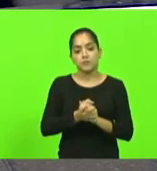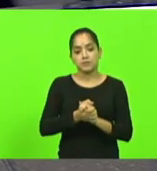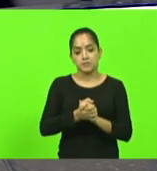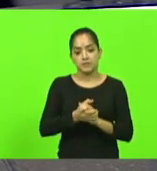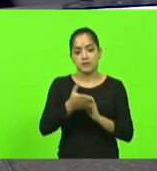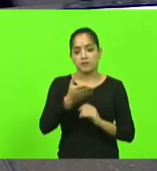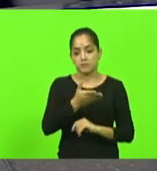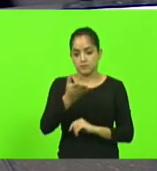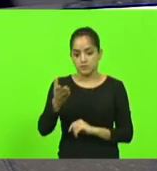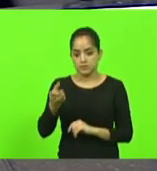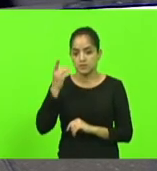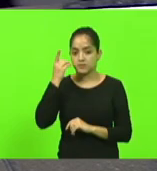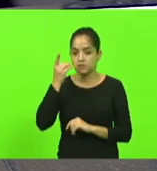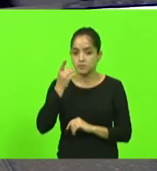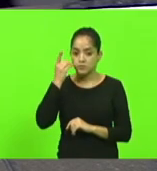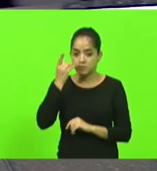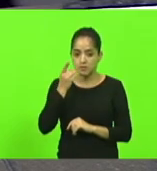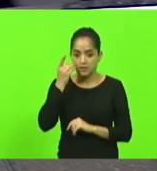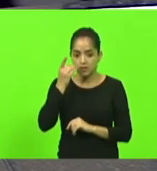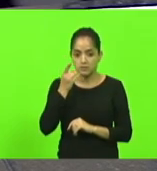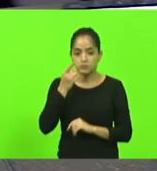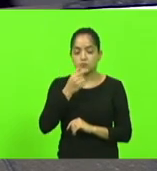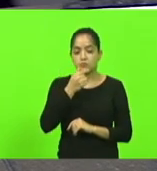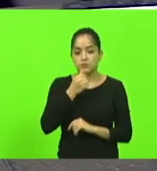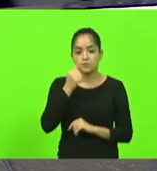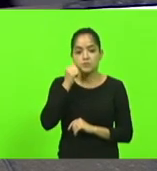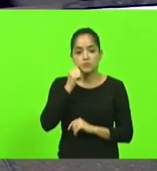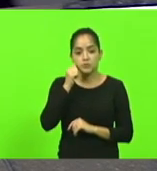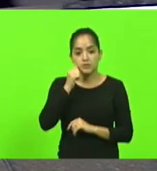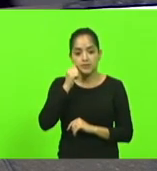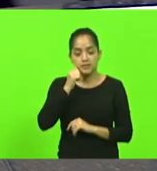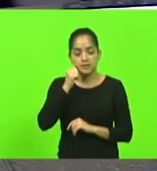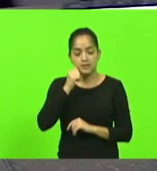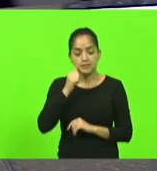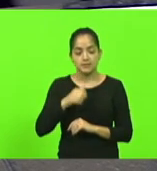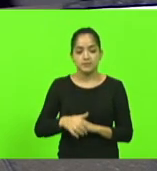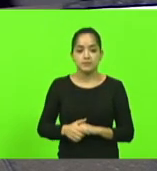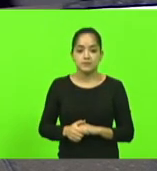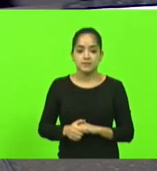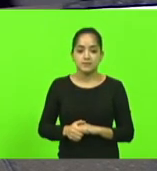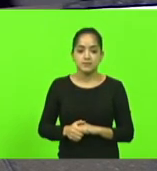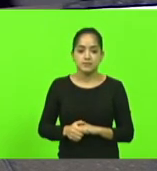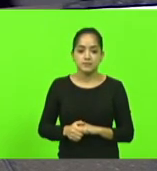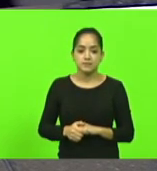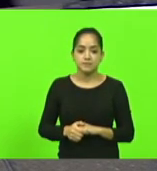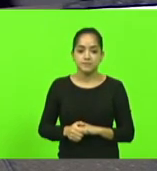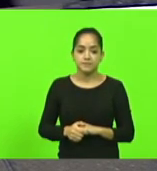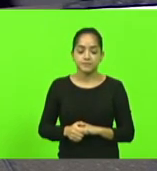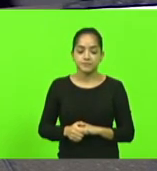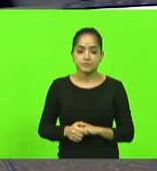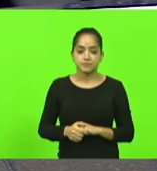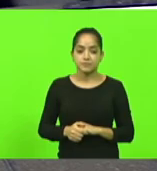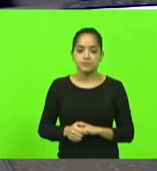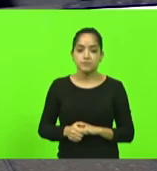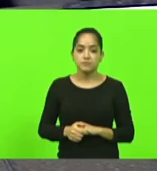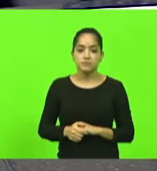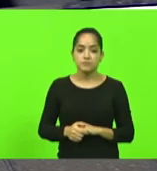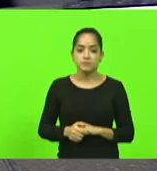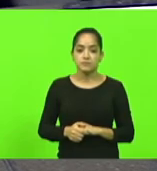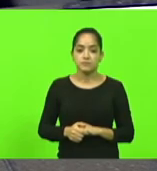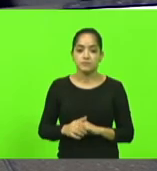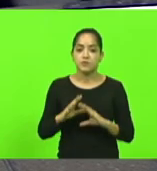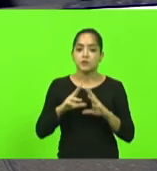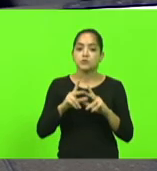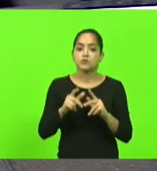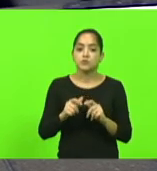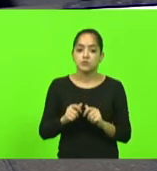senhores deputados senhoras deputadas cumprimentar aqui também toda a